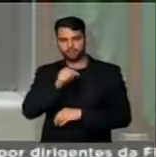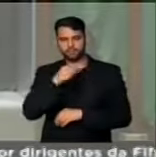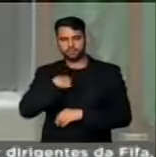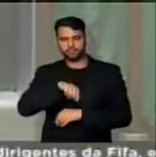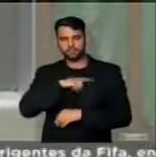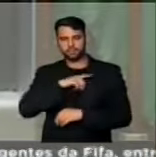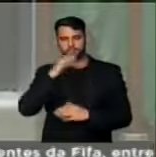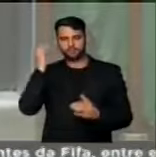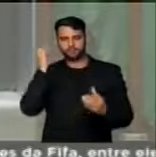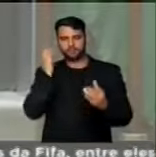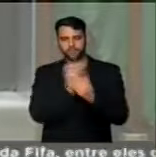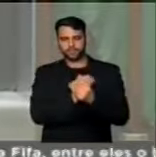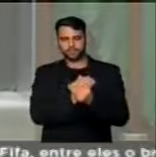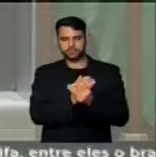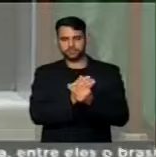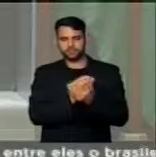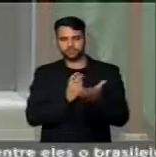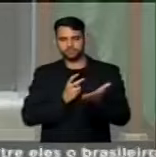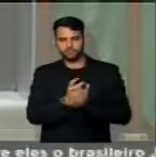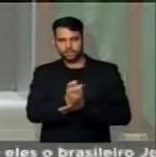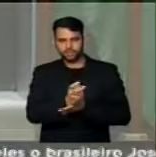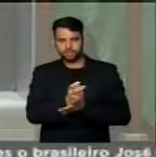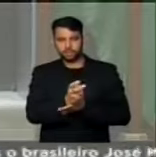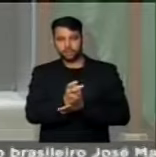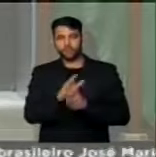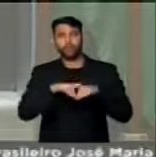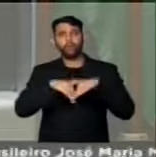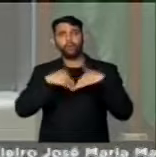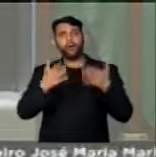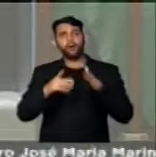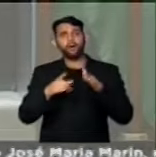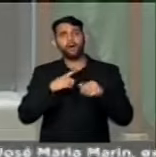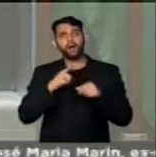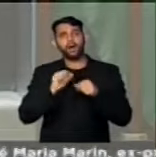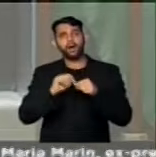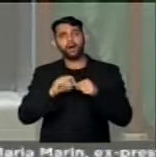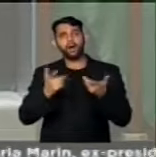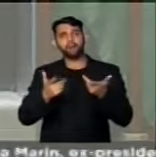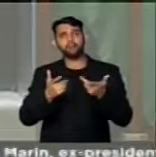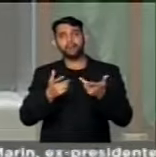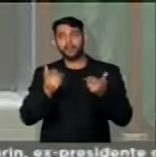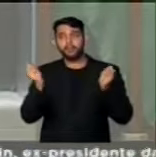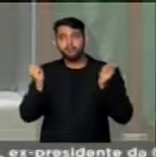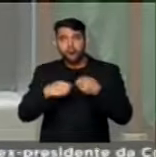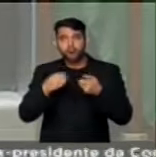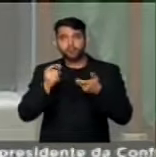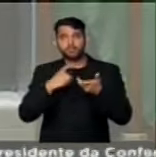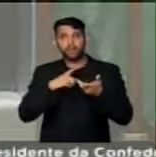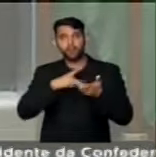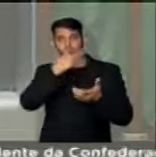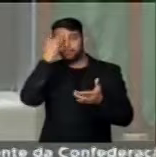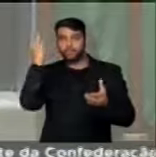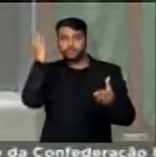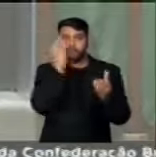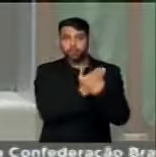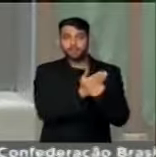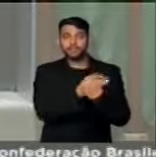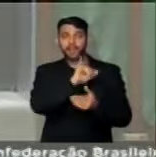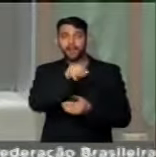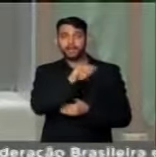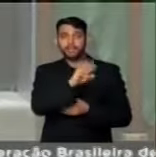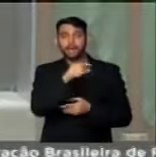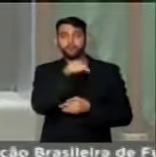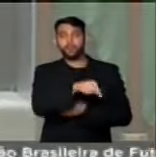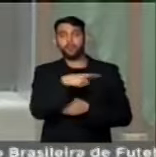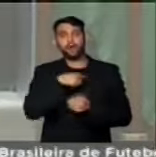e um processo de impeachment. Qual é a legitimidade que tem um réu da Lava Jato